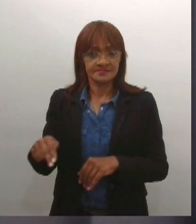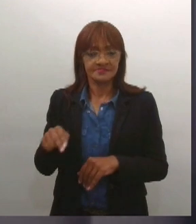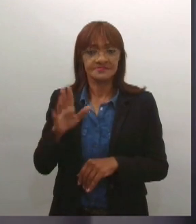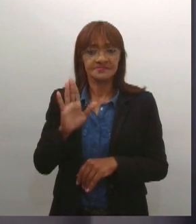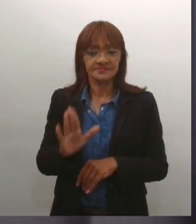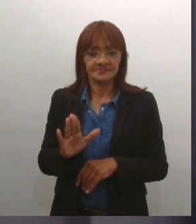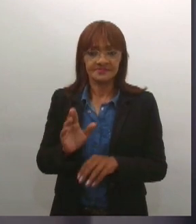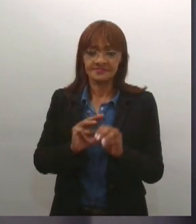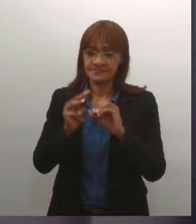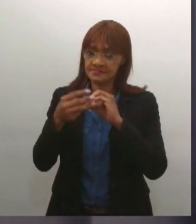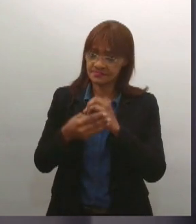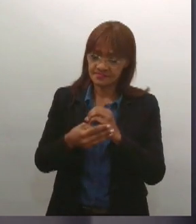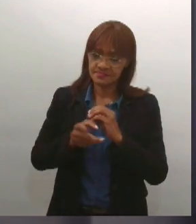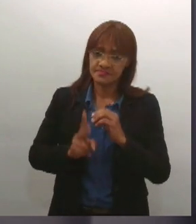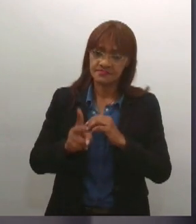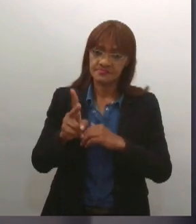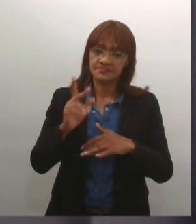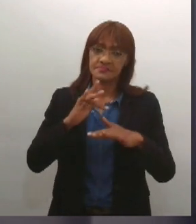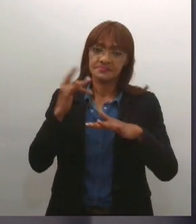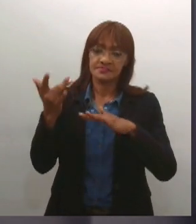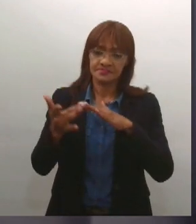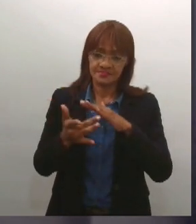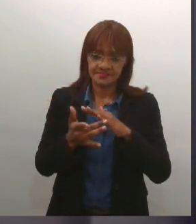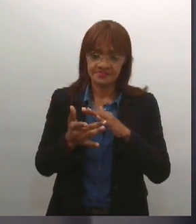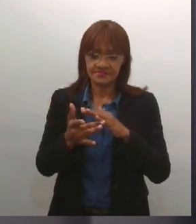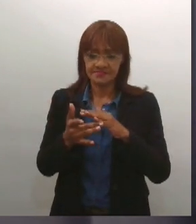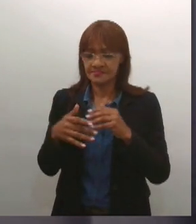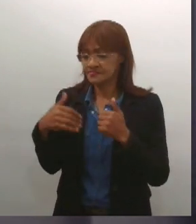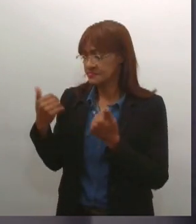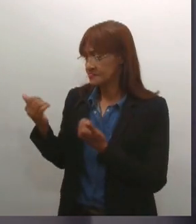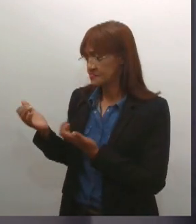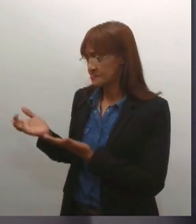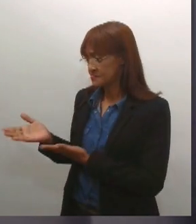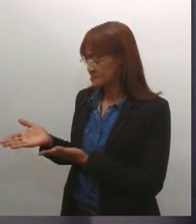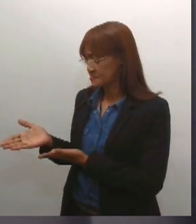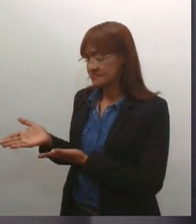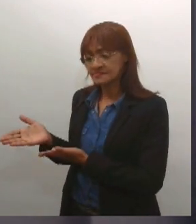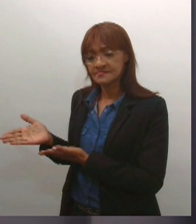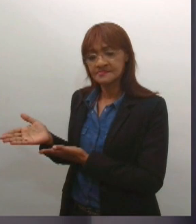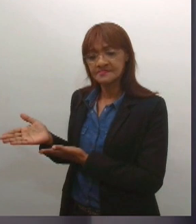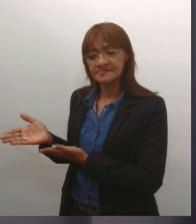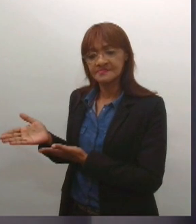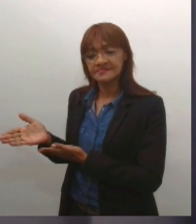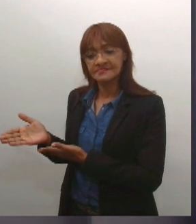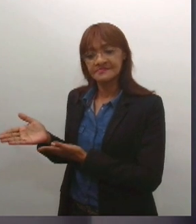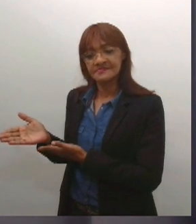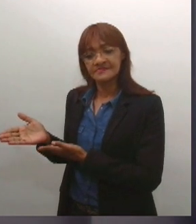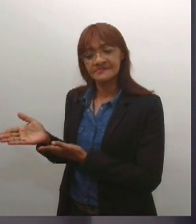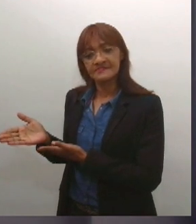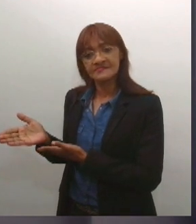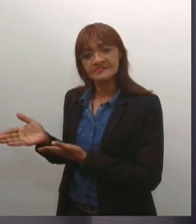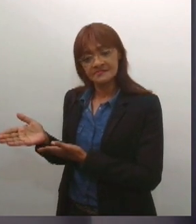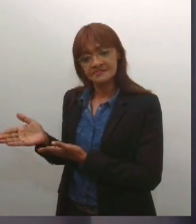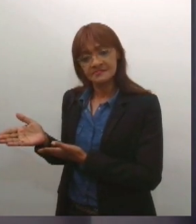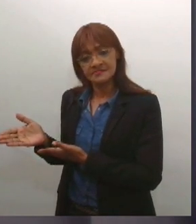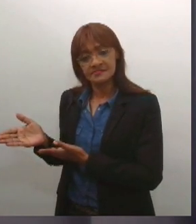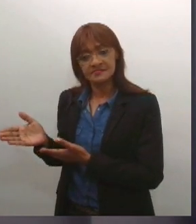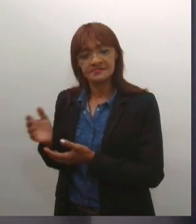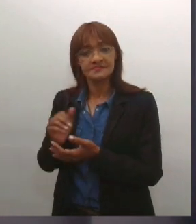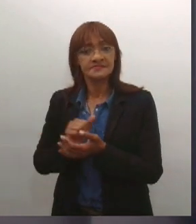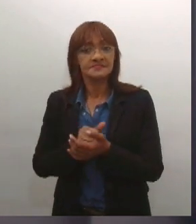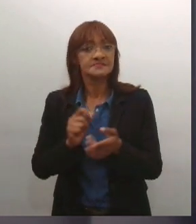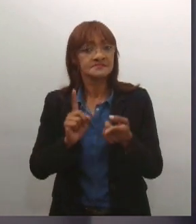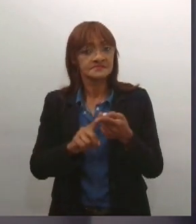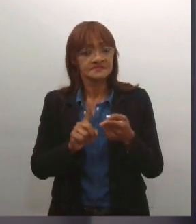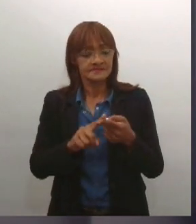Siga também as nossas redes sociais da TV Alese, Facebook e Instagram, pelo arroba TV Alese 5.2, no Twitter, arroba TV Alese. E